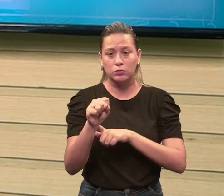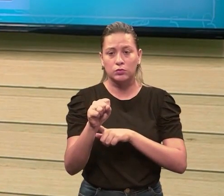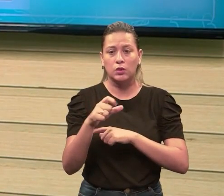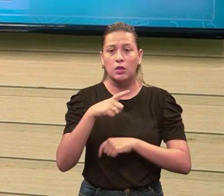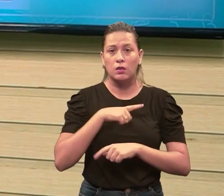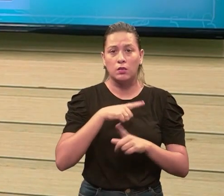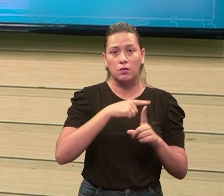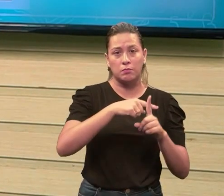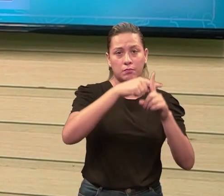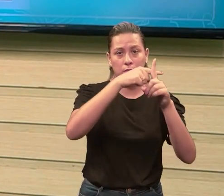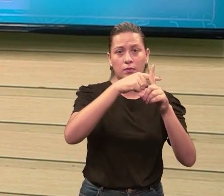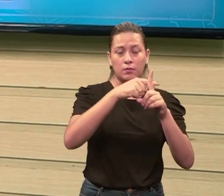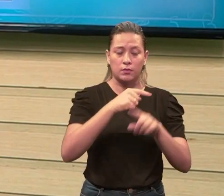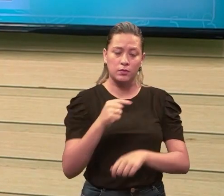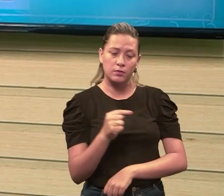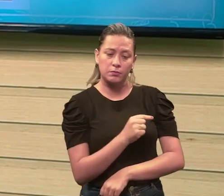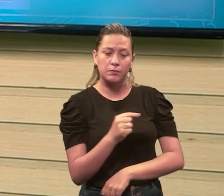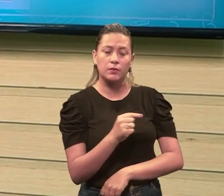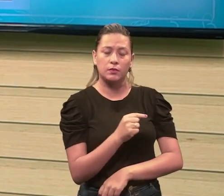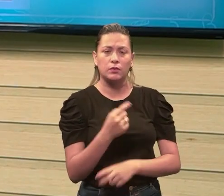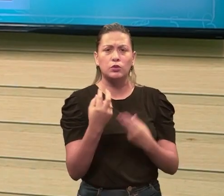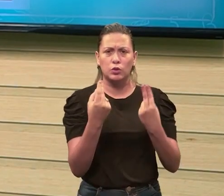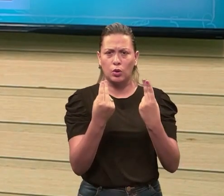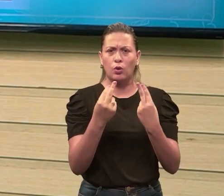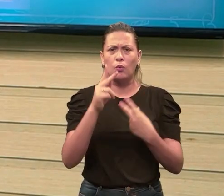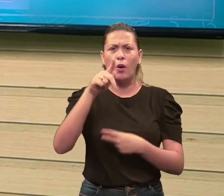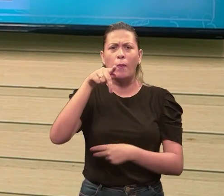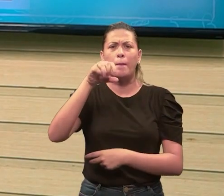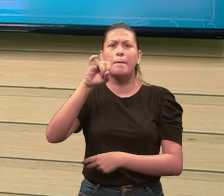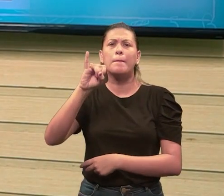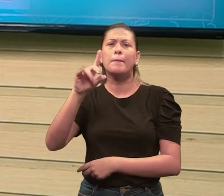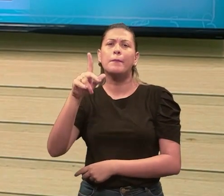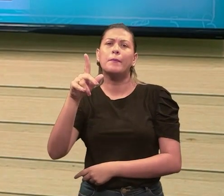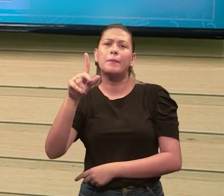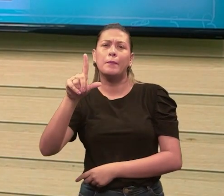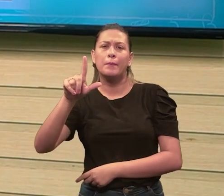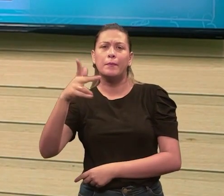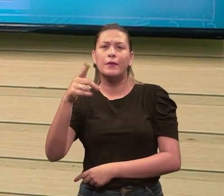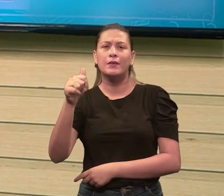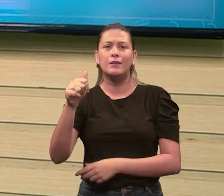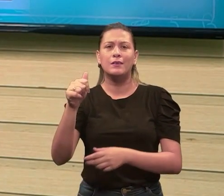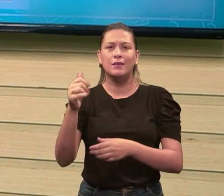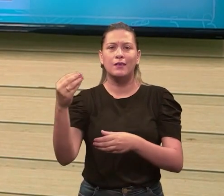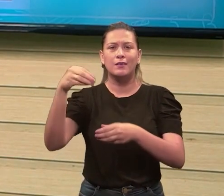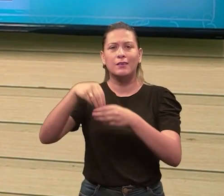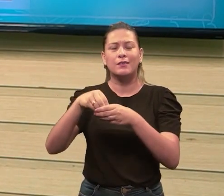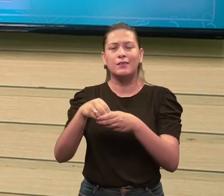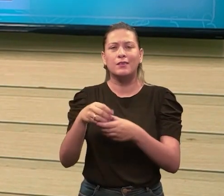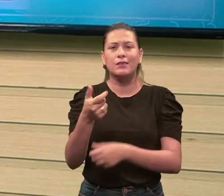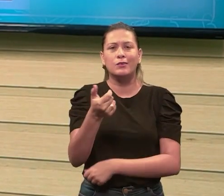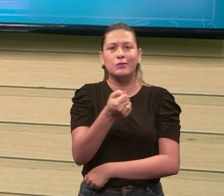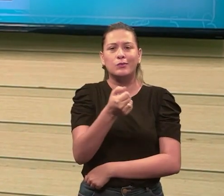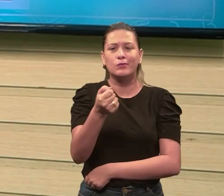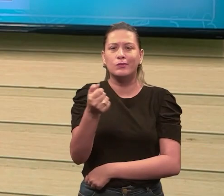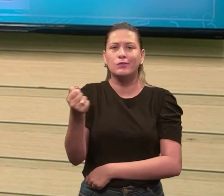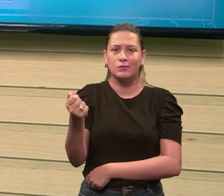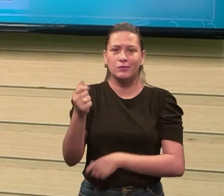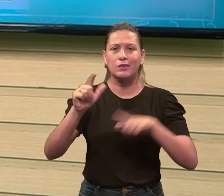os polos, positivo e negativo, igual a pilhazinha de controle de TV e etc.